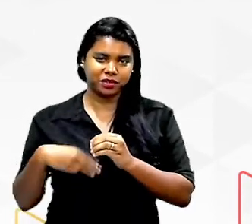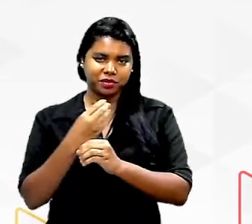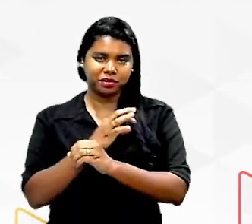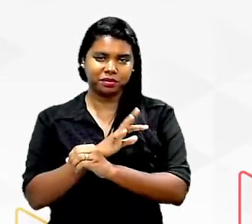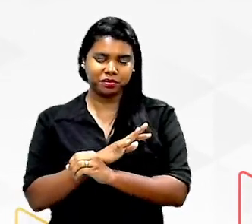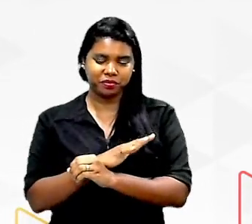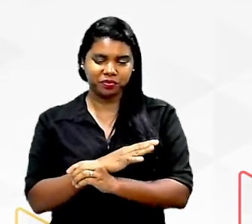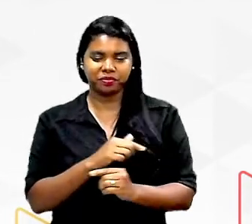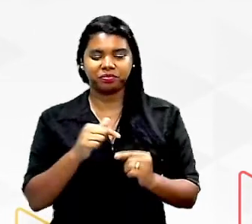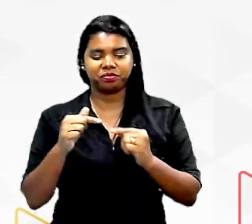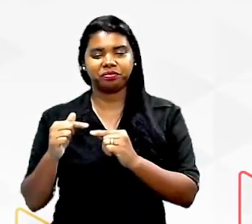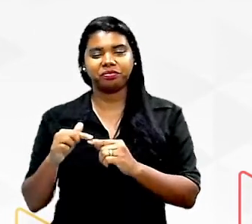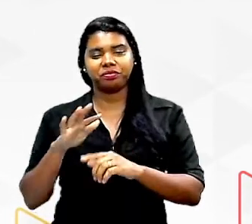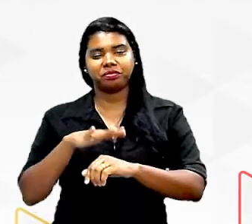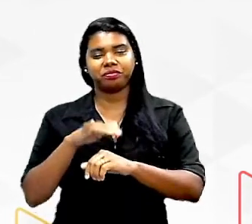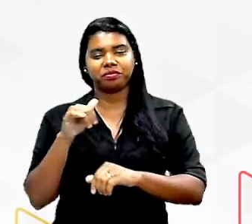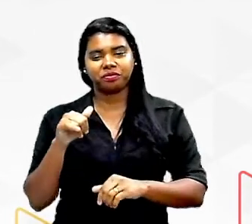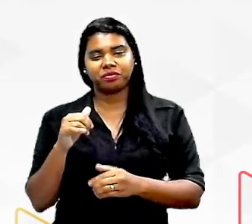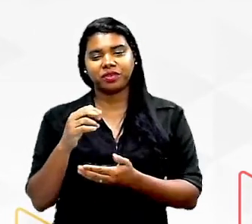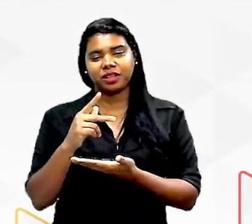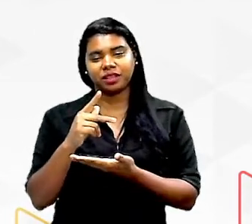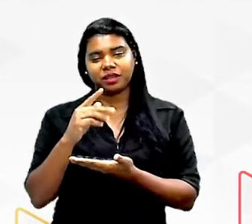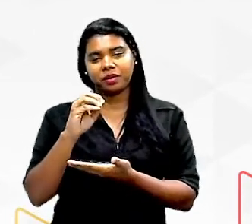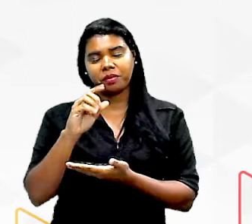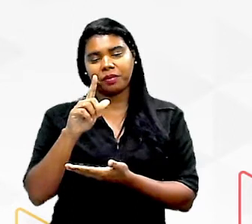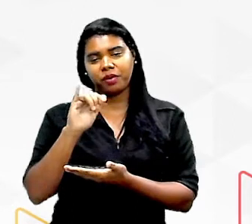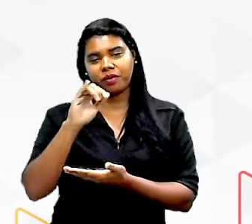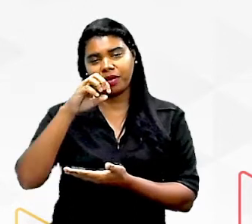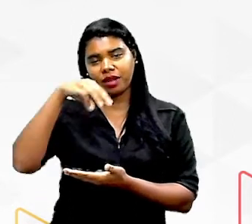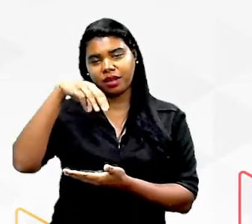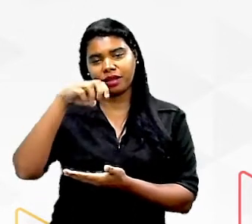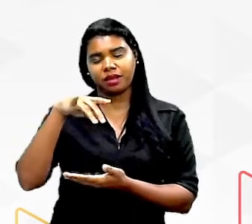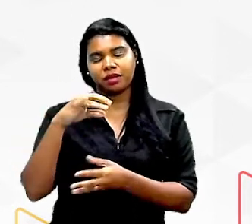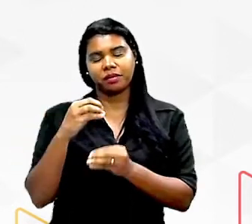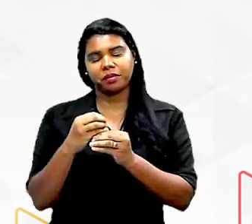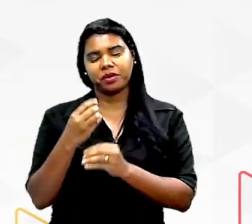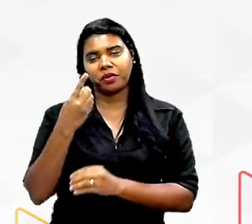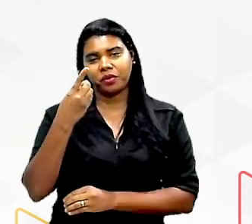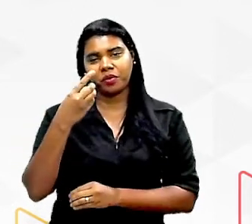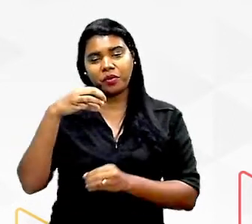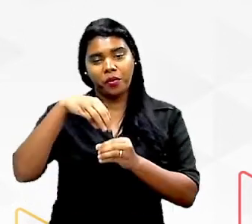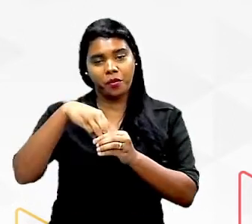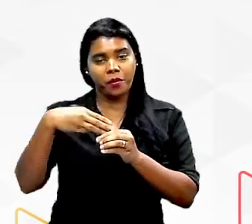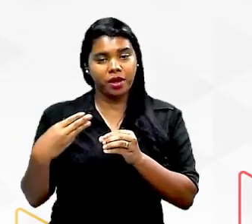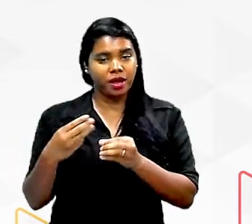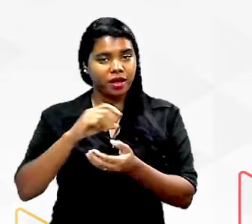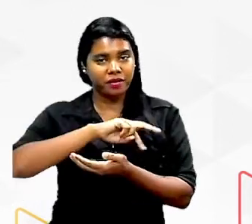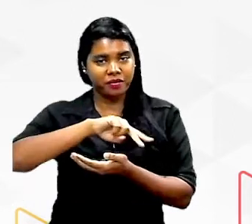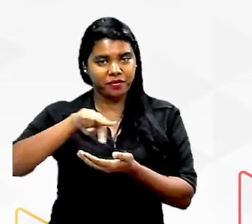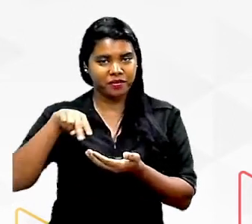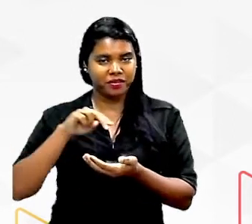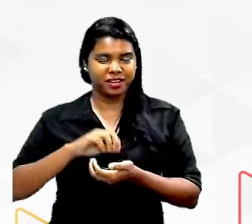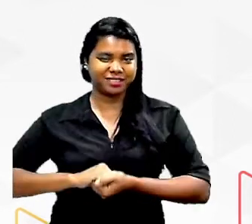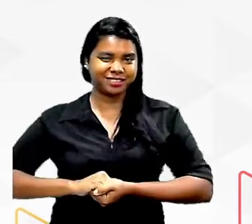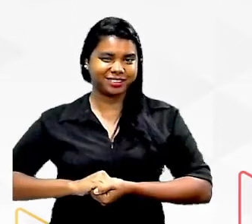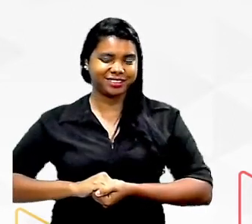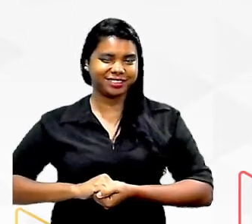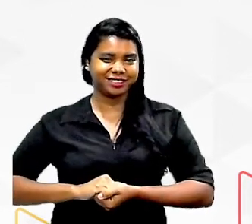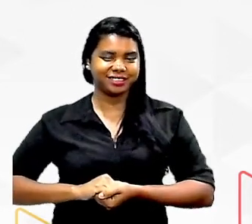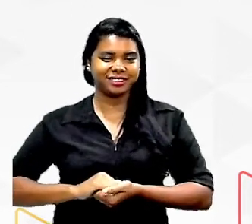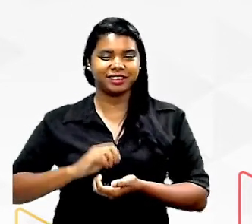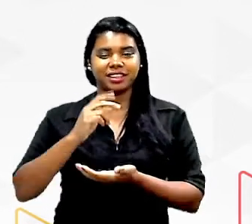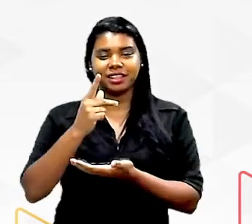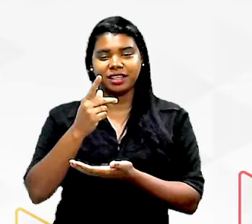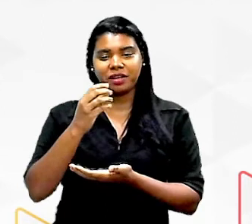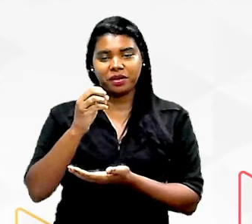ados eu posso chamar de polímero ou seja uma molécula formada por várias partes poli